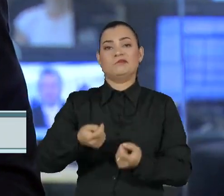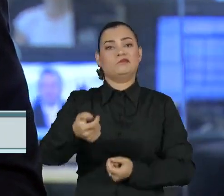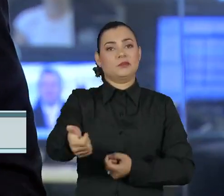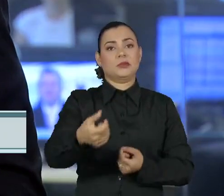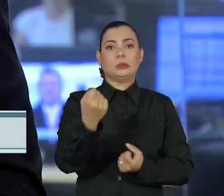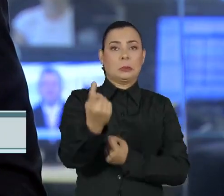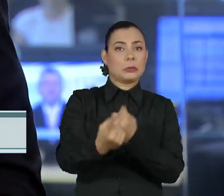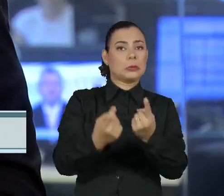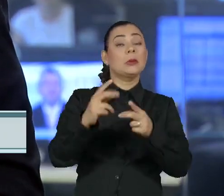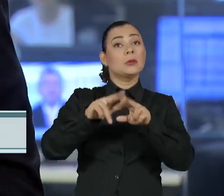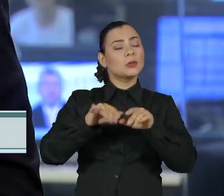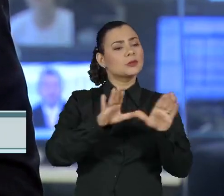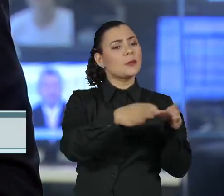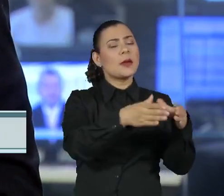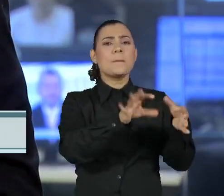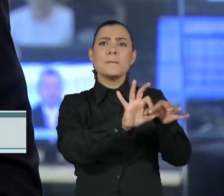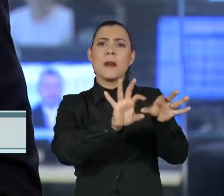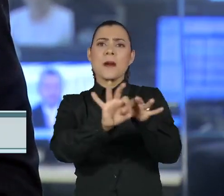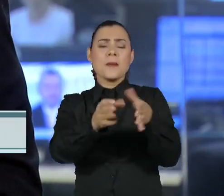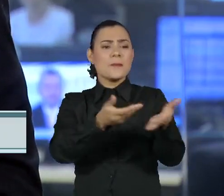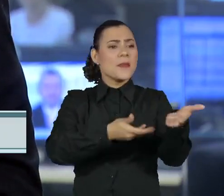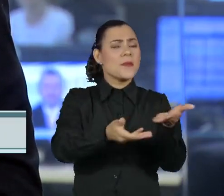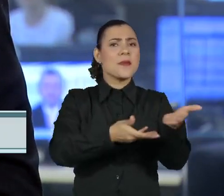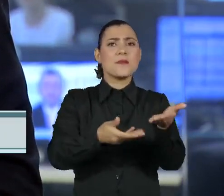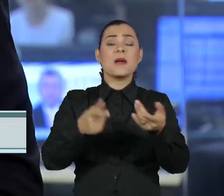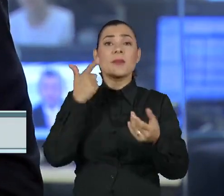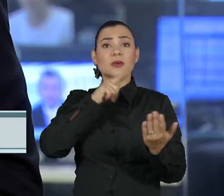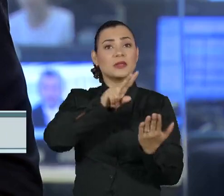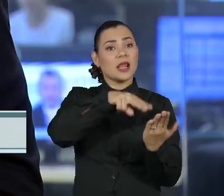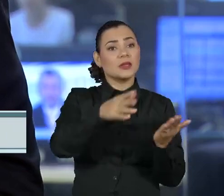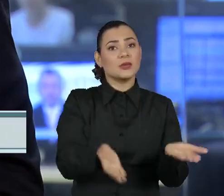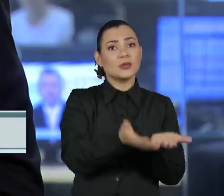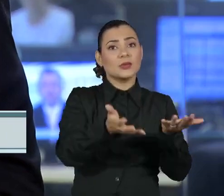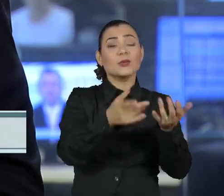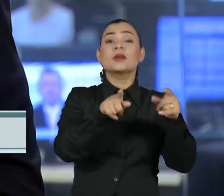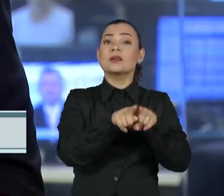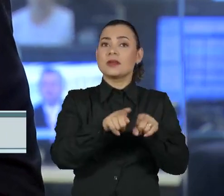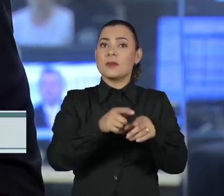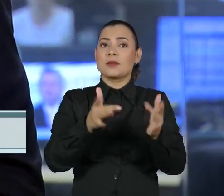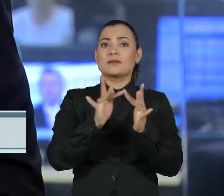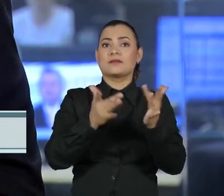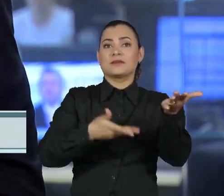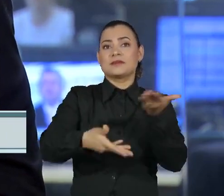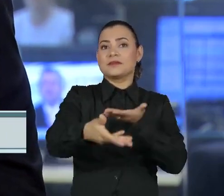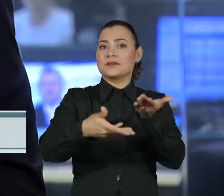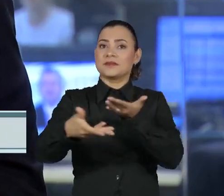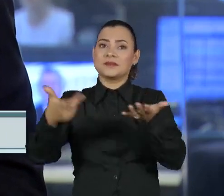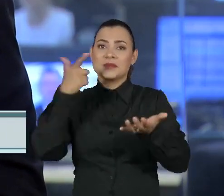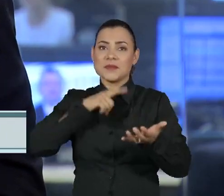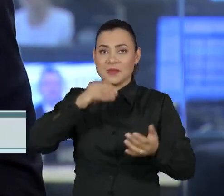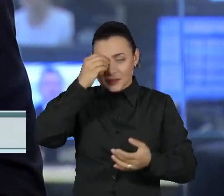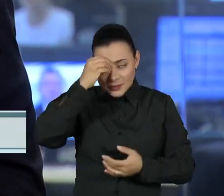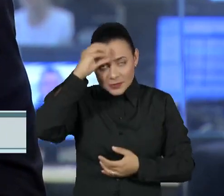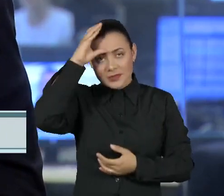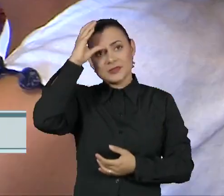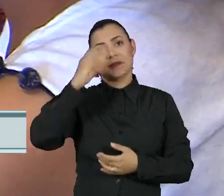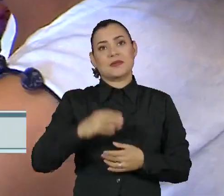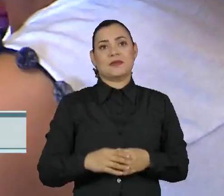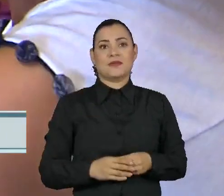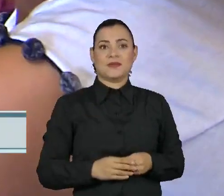as comunidades se unem para construir um espaço não só de leitura, mas também de convivência e construção de saberes.